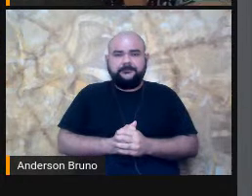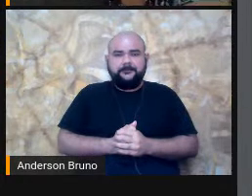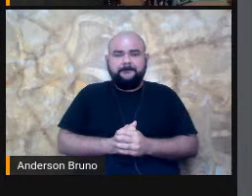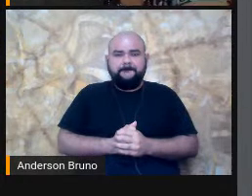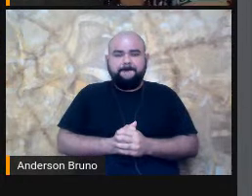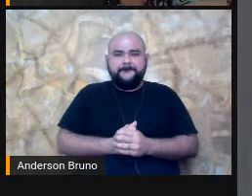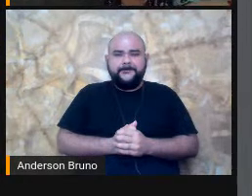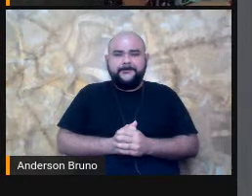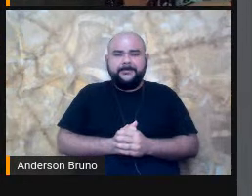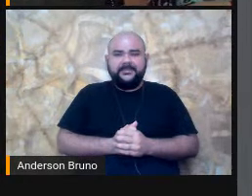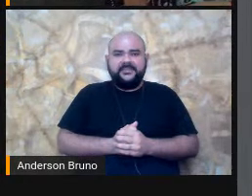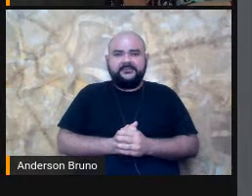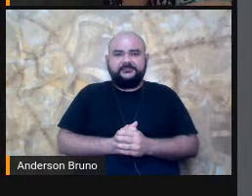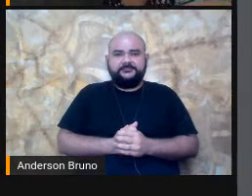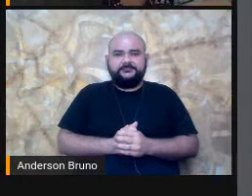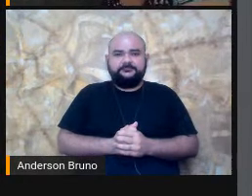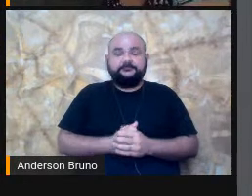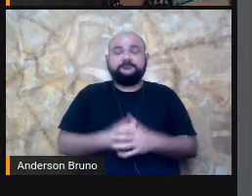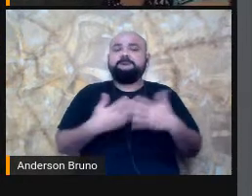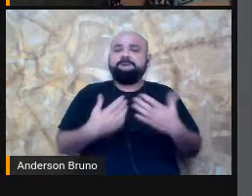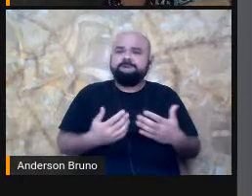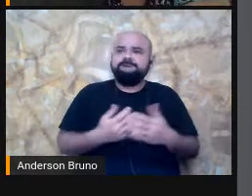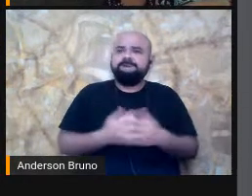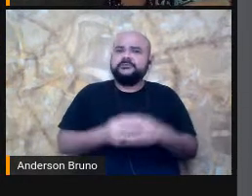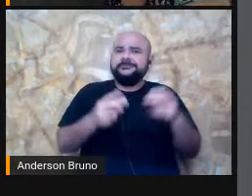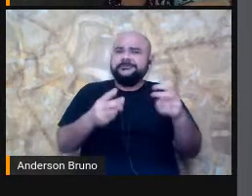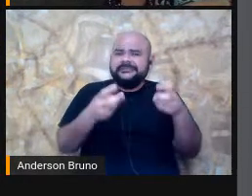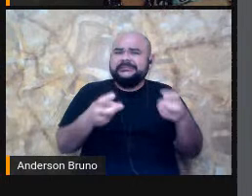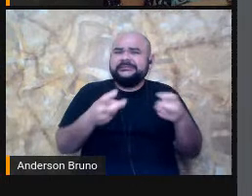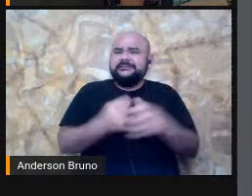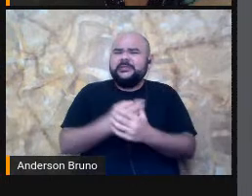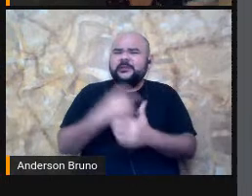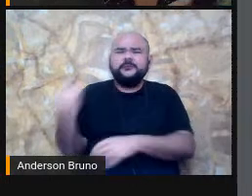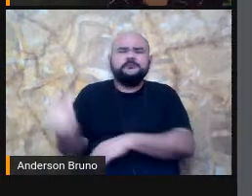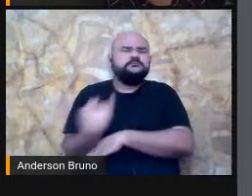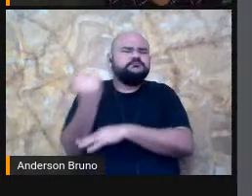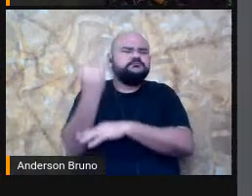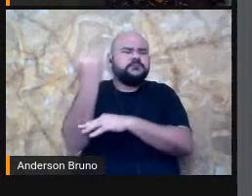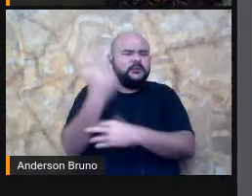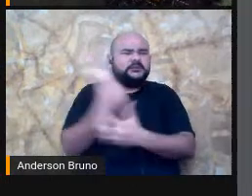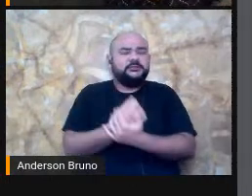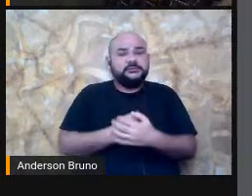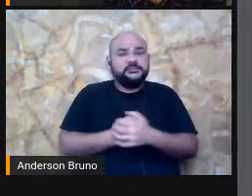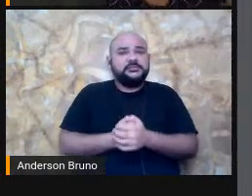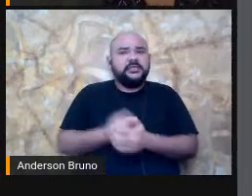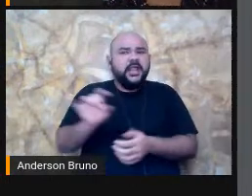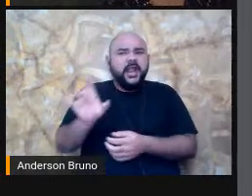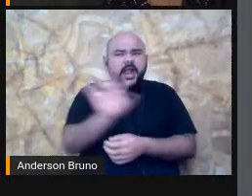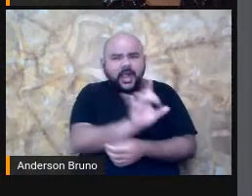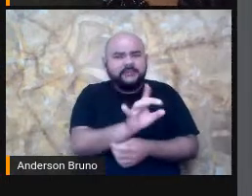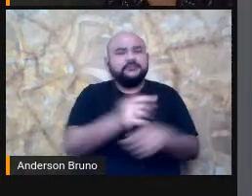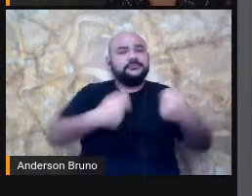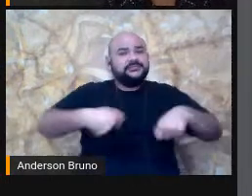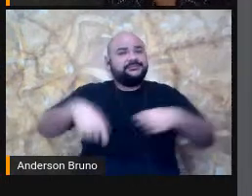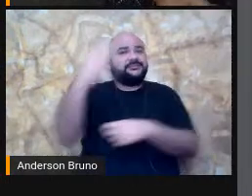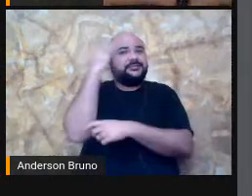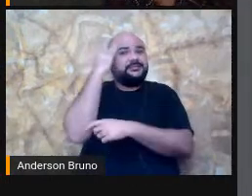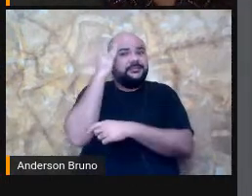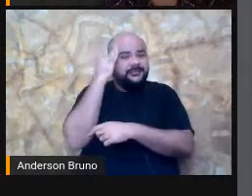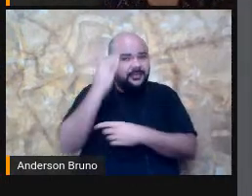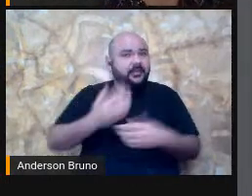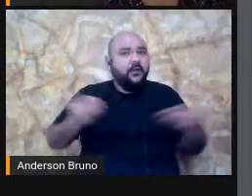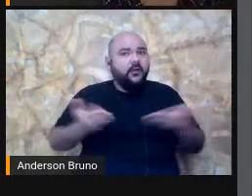Muito importante É que a gente Possa Então entender Que eu tenho Hoje Um